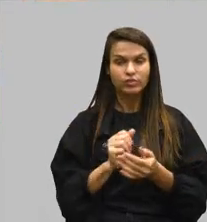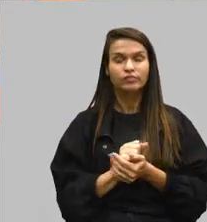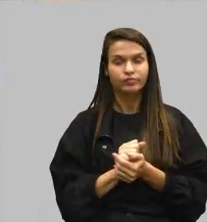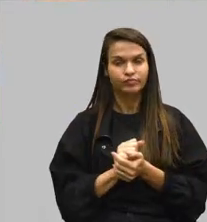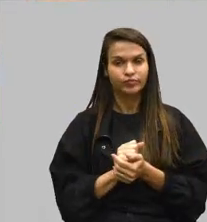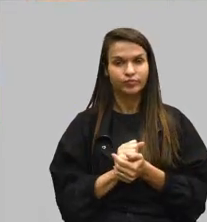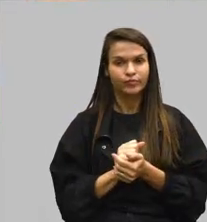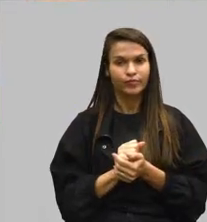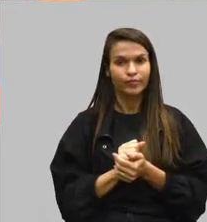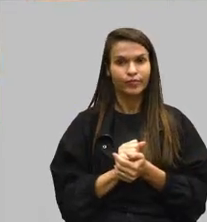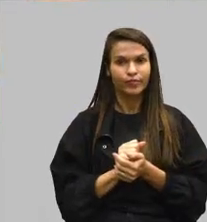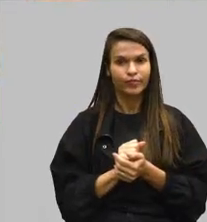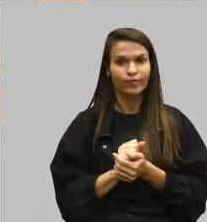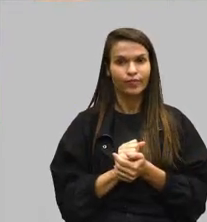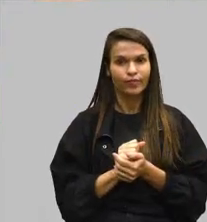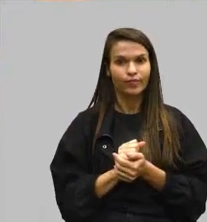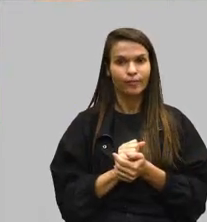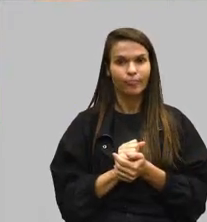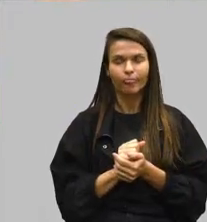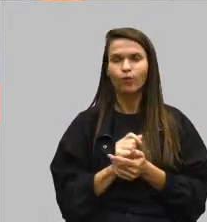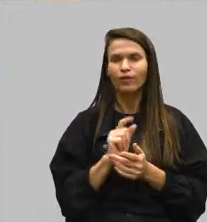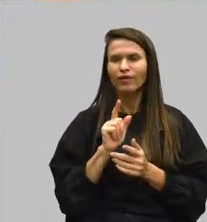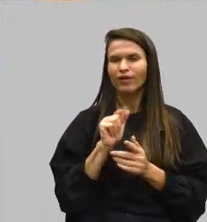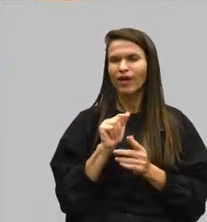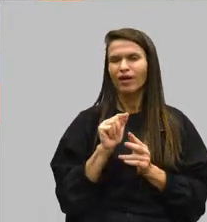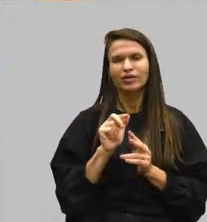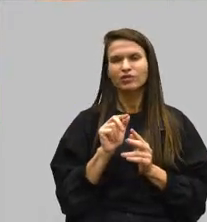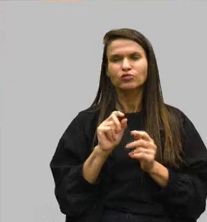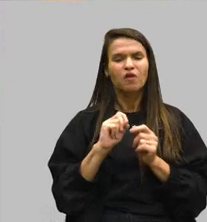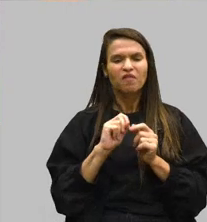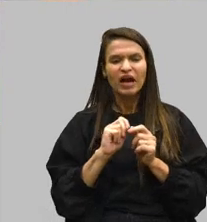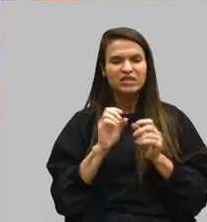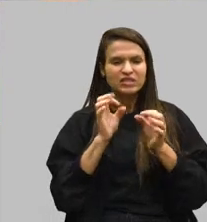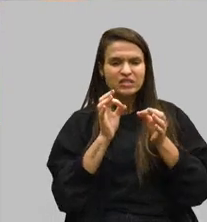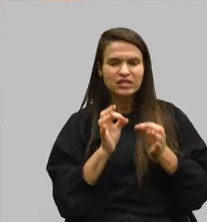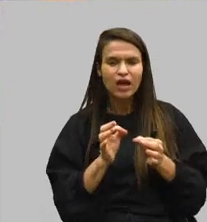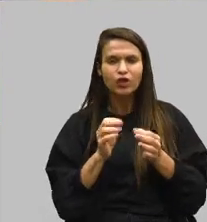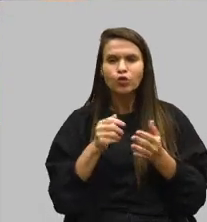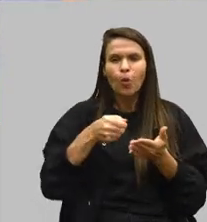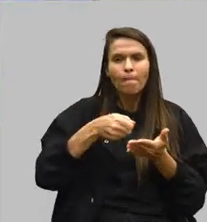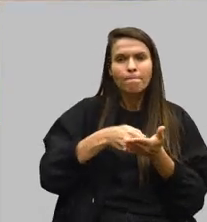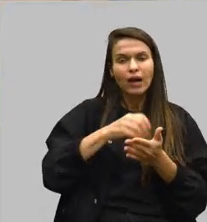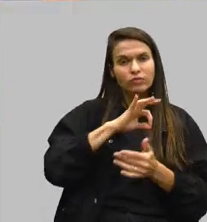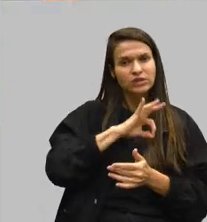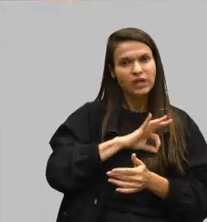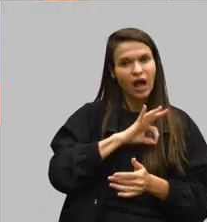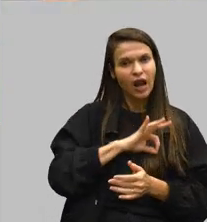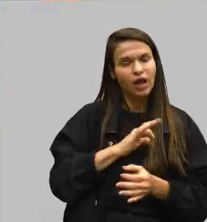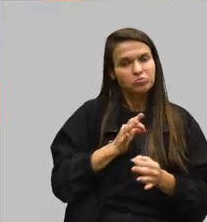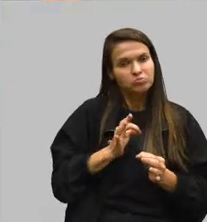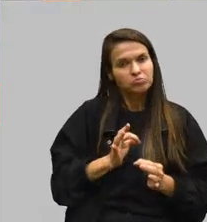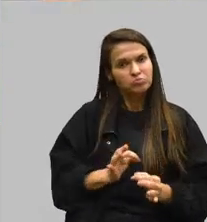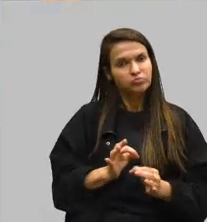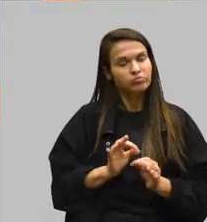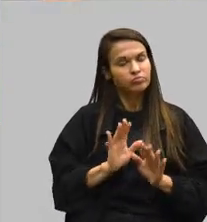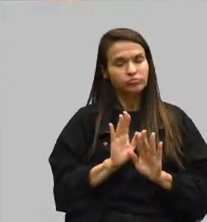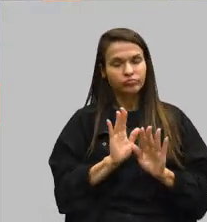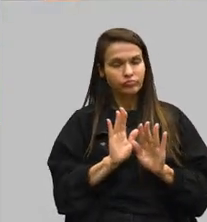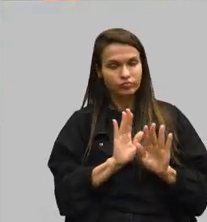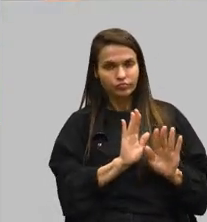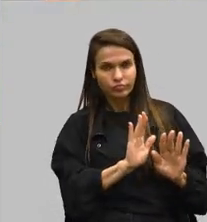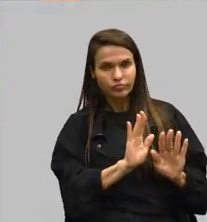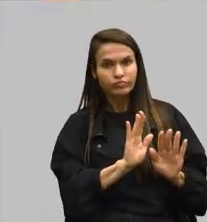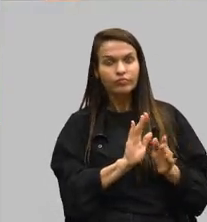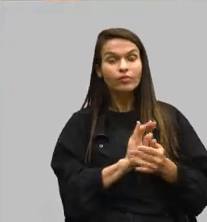realmente não faz a coisa direito, não paga um salário digno, não entra nesse mérito, eu acho que tem que,